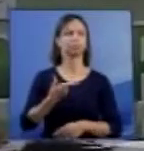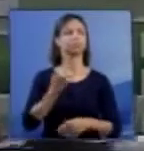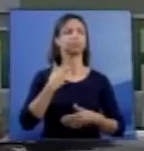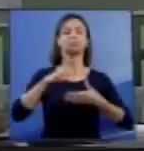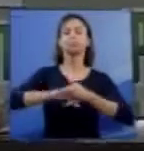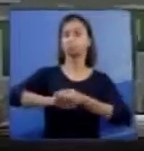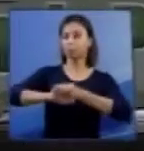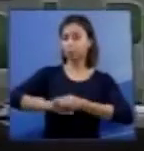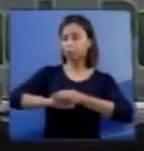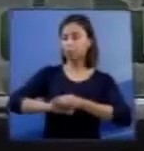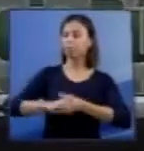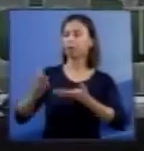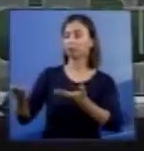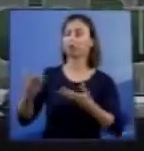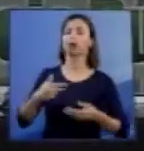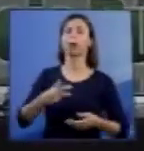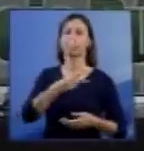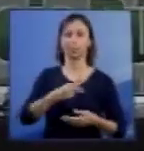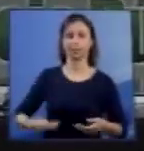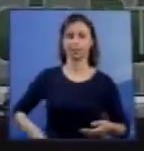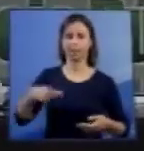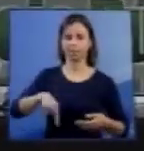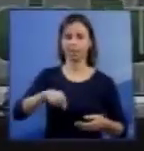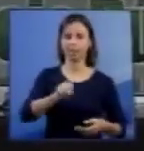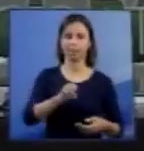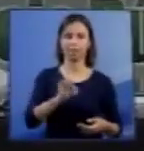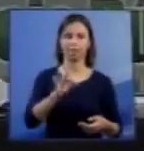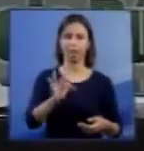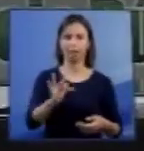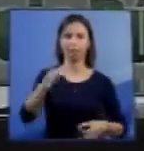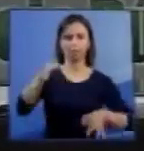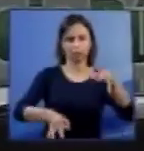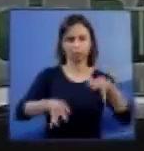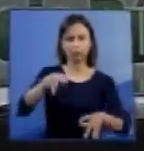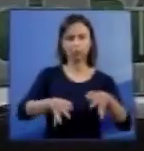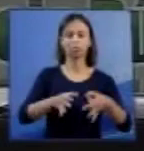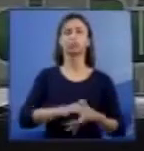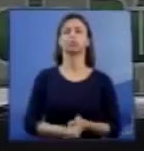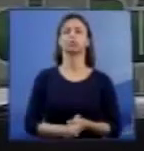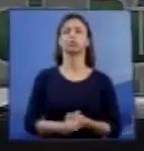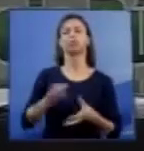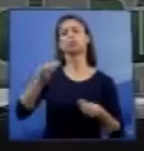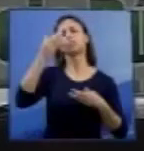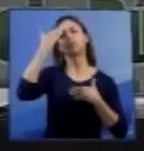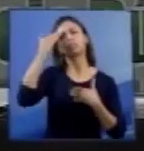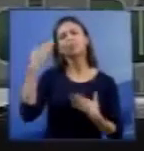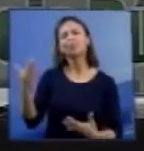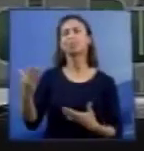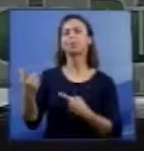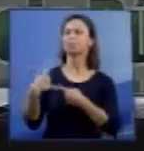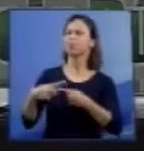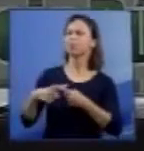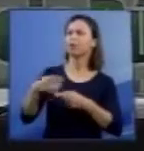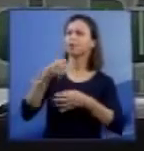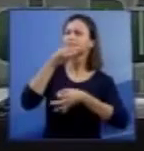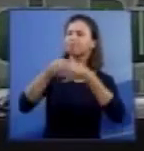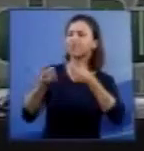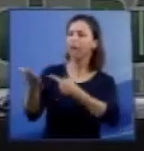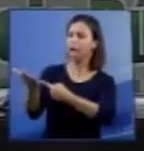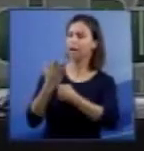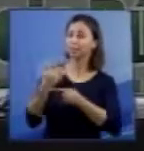iniciativa da presidente da audiência pública, que sempre ajuda muito nessas questões altamente